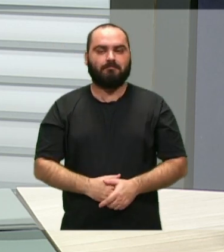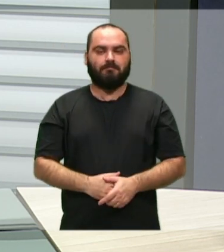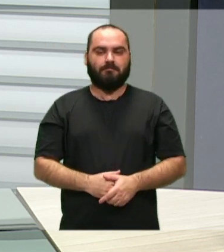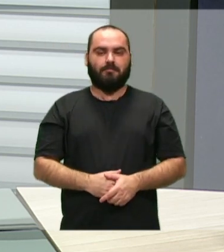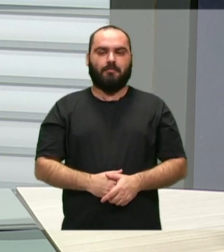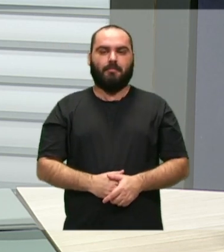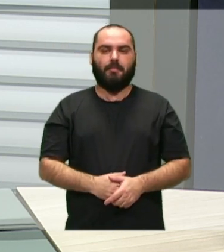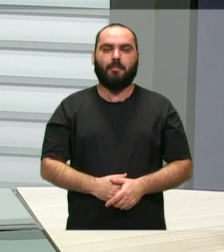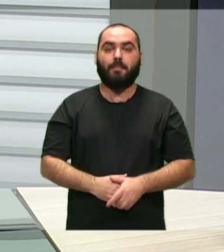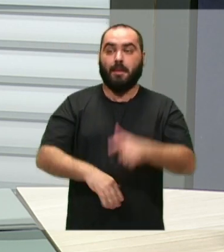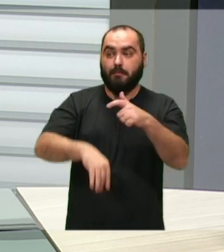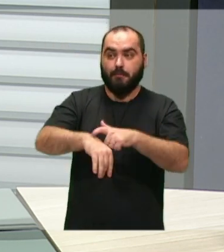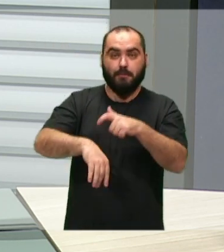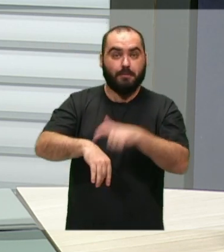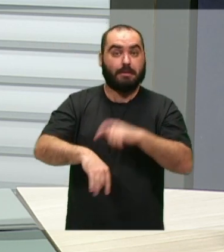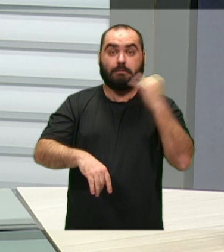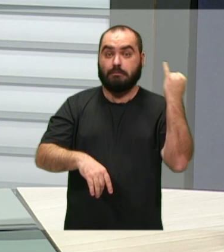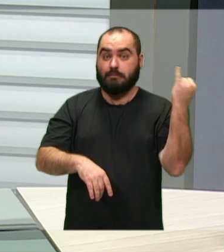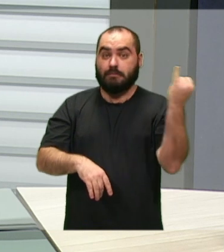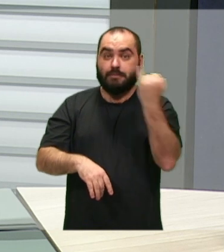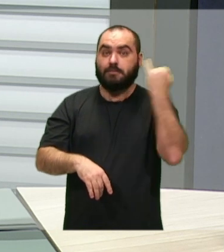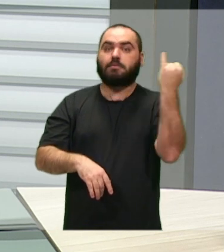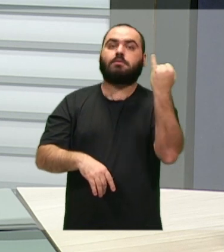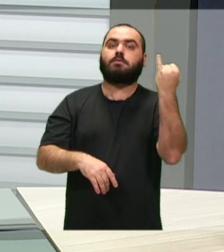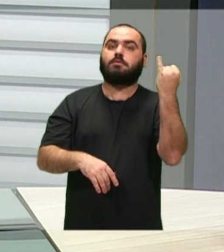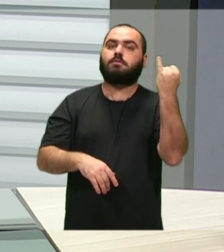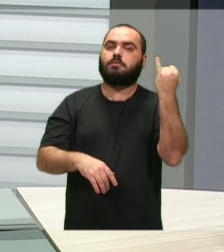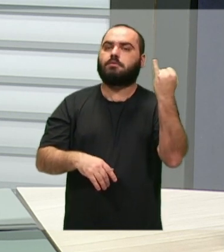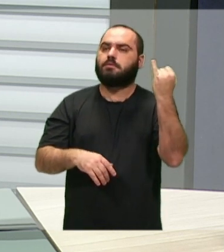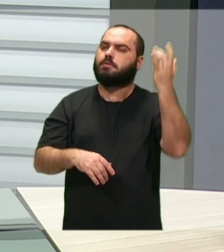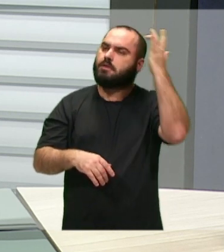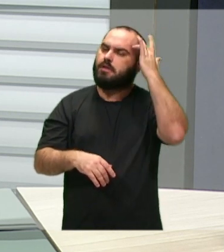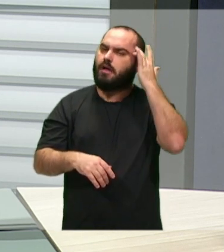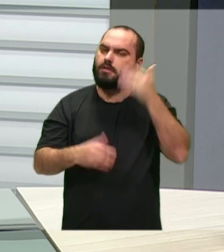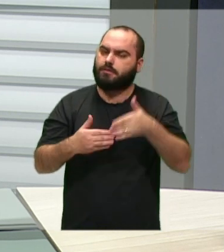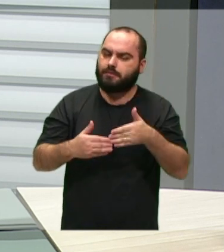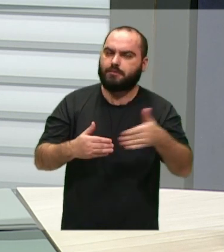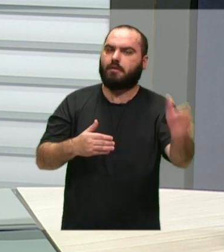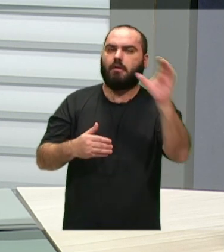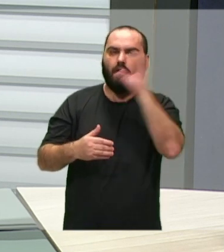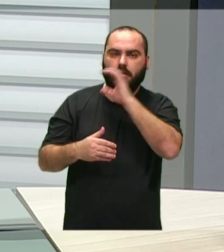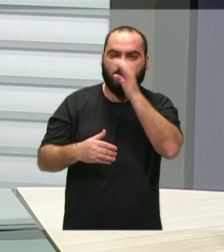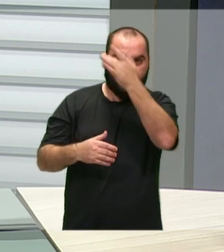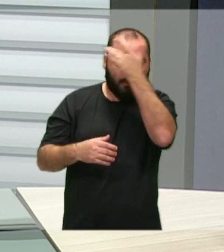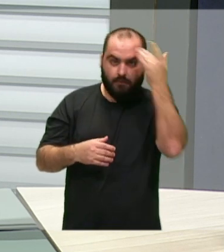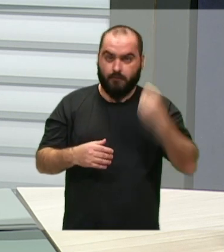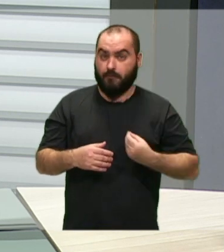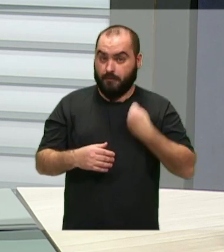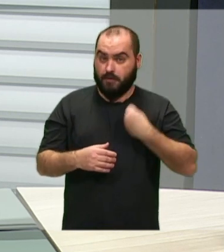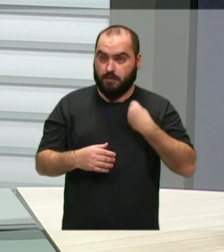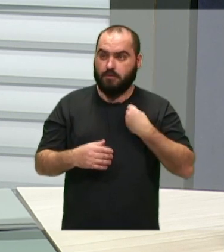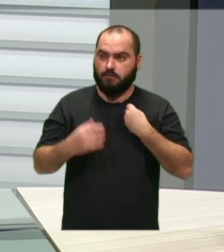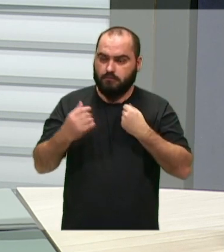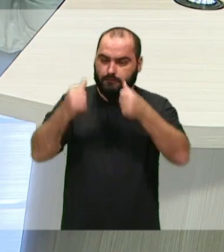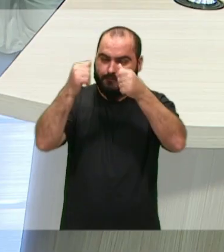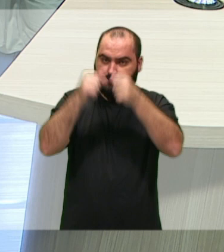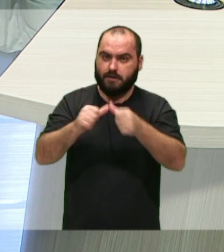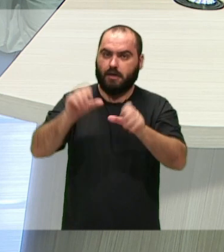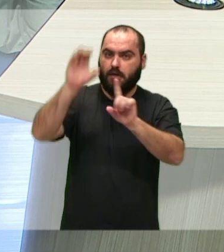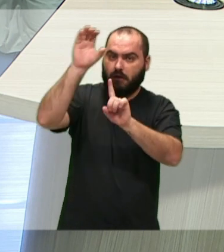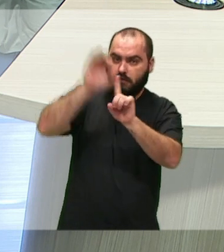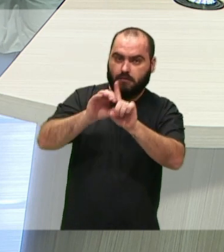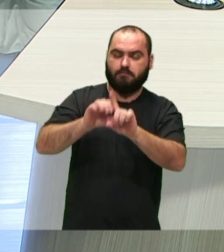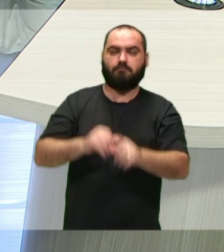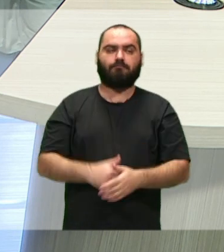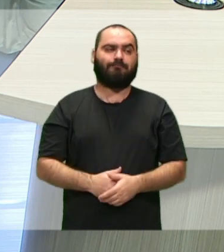importante e que deve ser replicado aí nos próximos semestres e espero que todos que passam por aqui possam manter no calendário. Presidente,